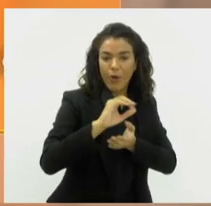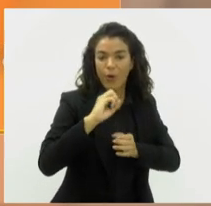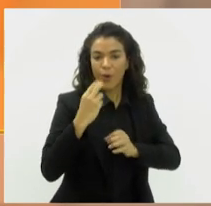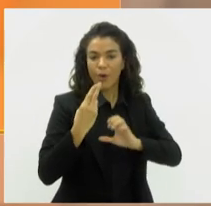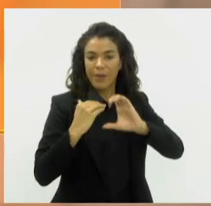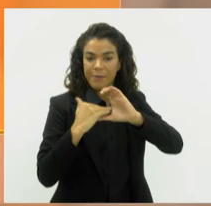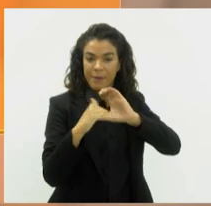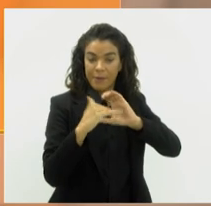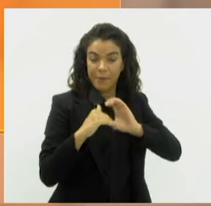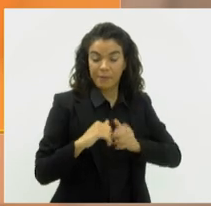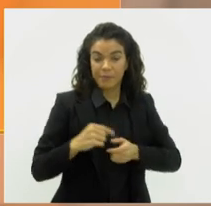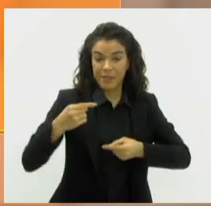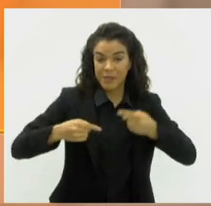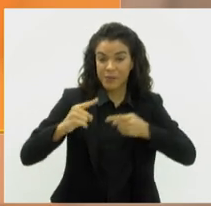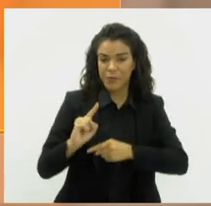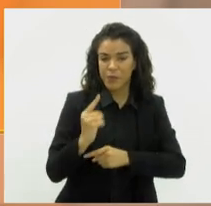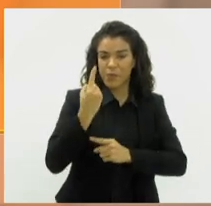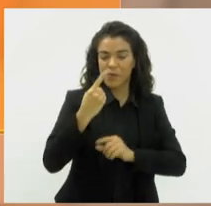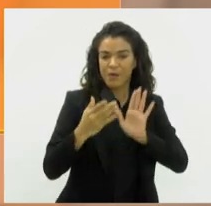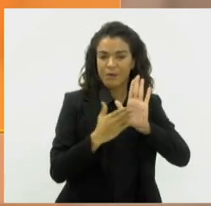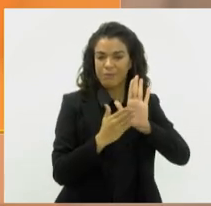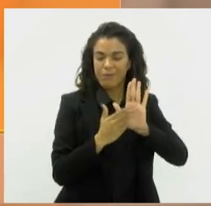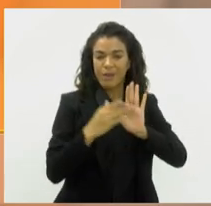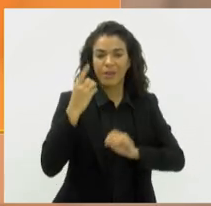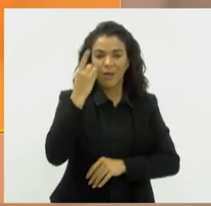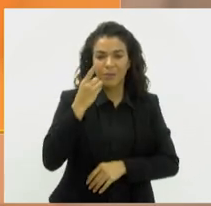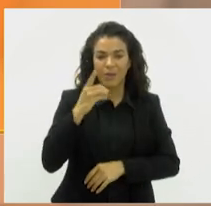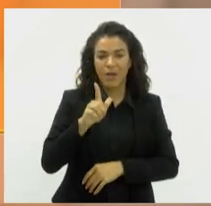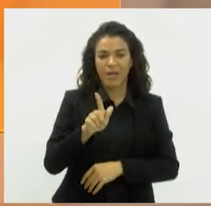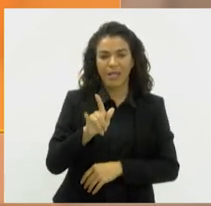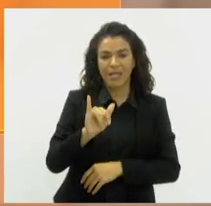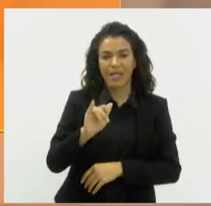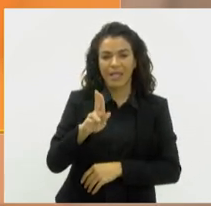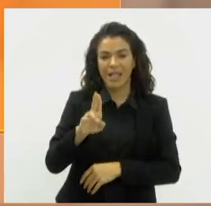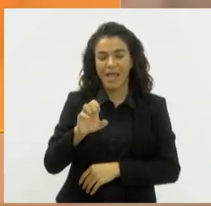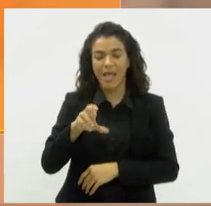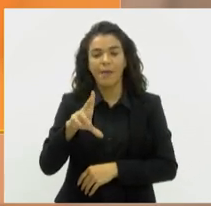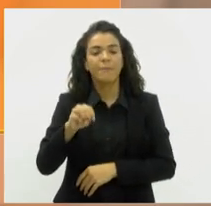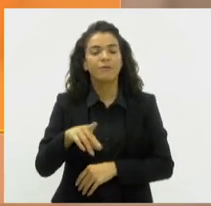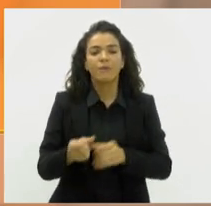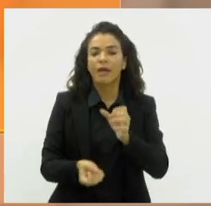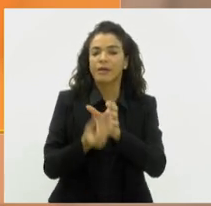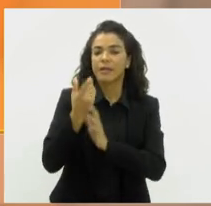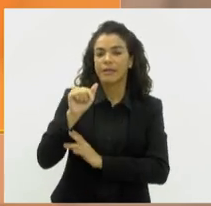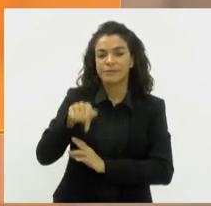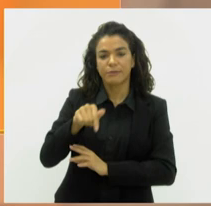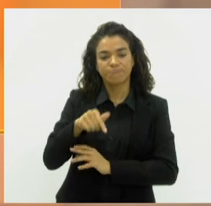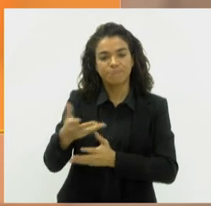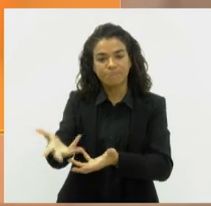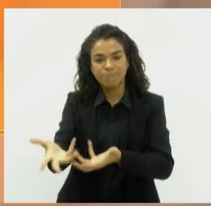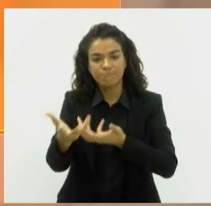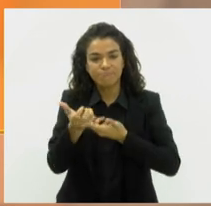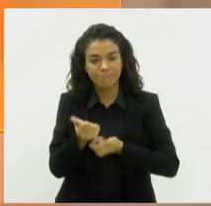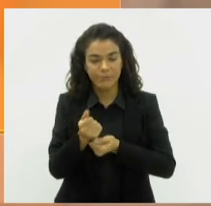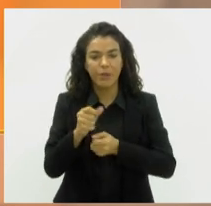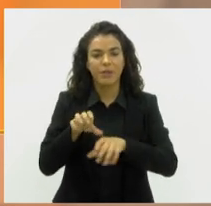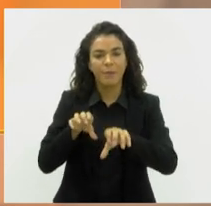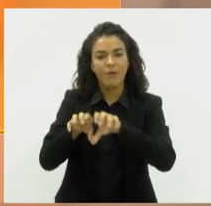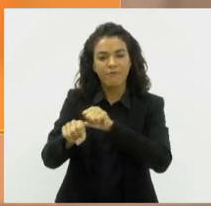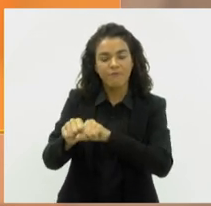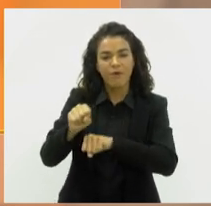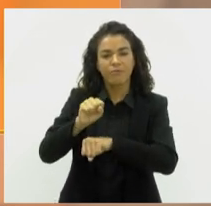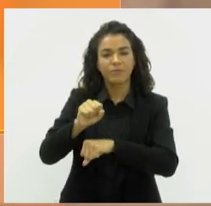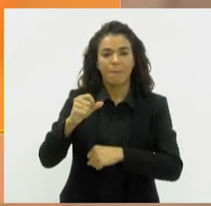Em discussão única, a proposta do deputado Guilherme Dellaroli, que pede a criação de um programa de acolhimento e capacitação